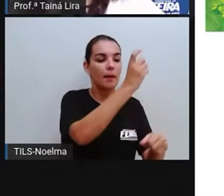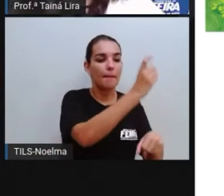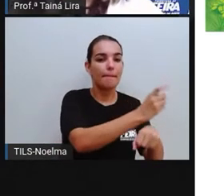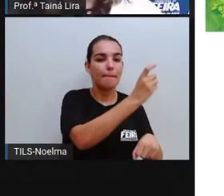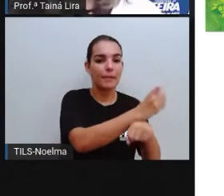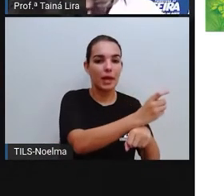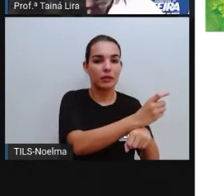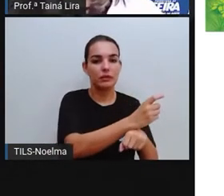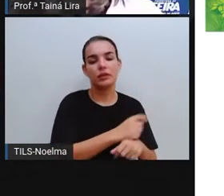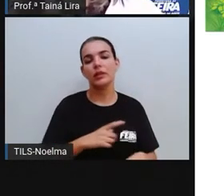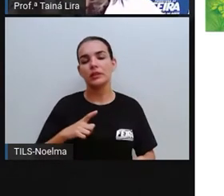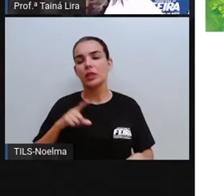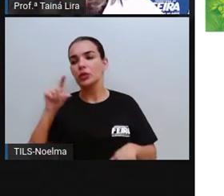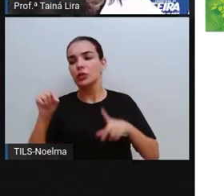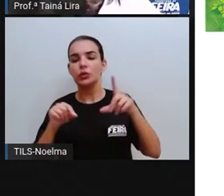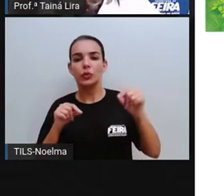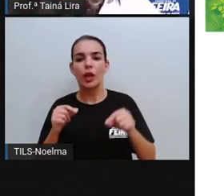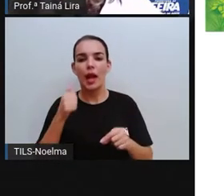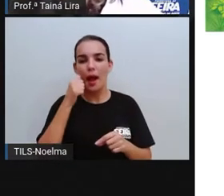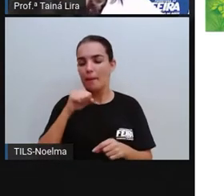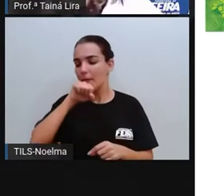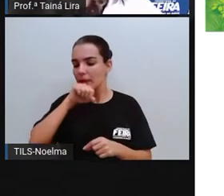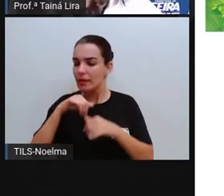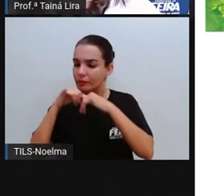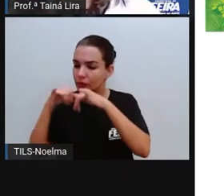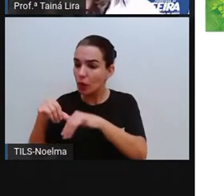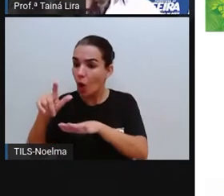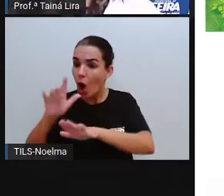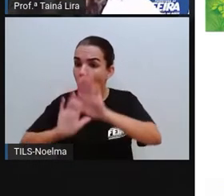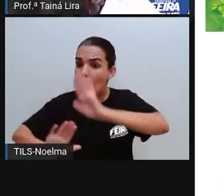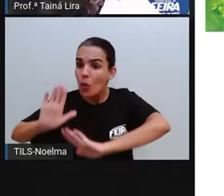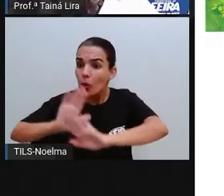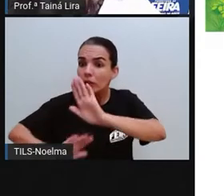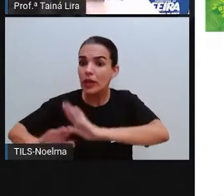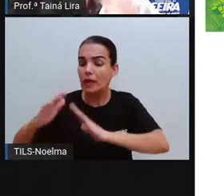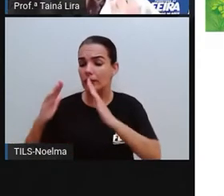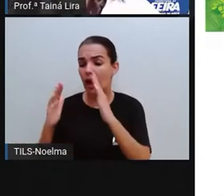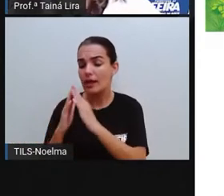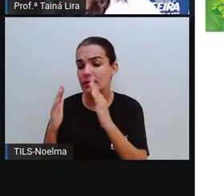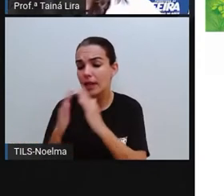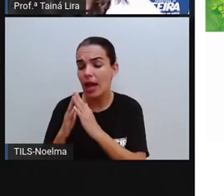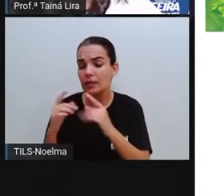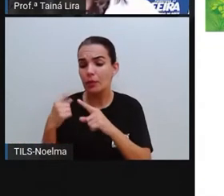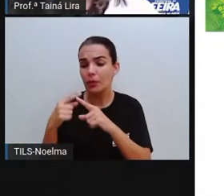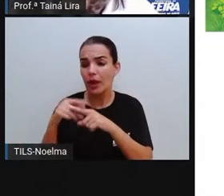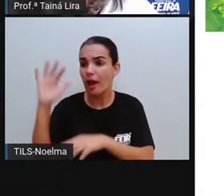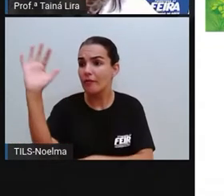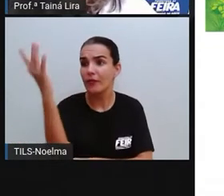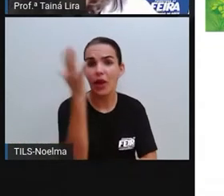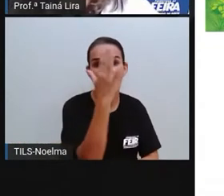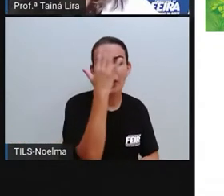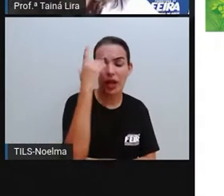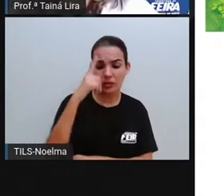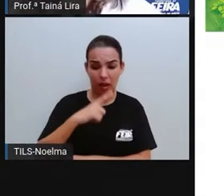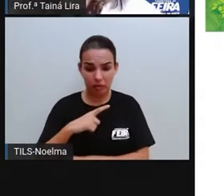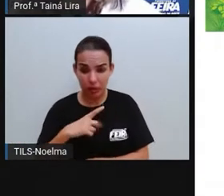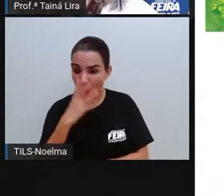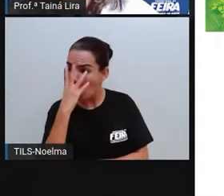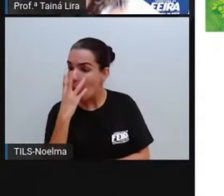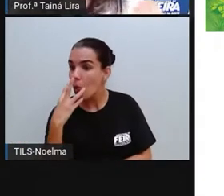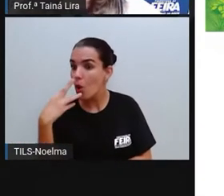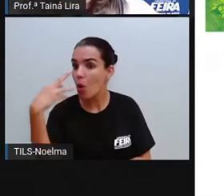casa, a mamãe falou com eles que tivessem cuidado com as casas, pois naquela floresta havia